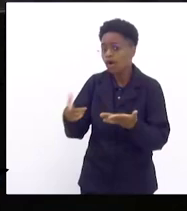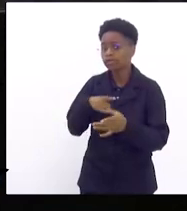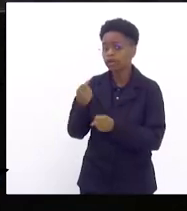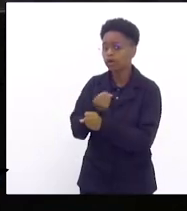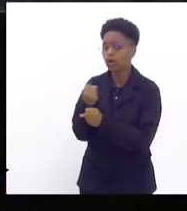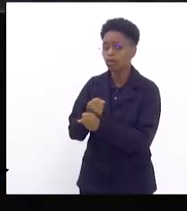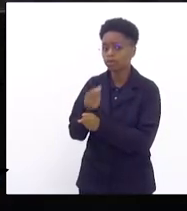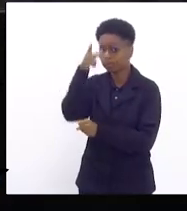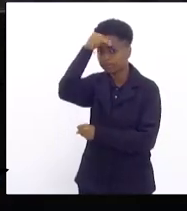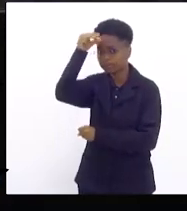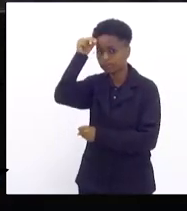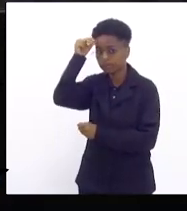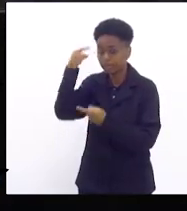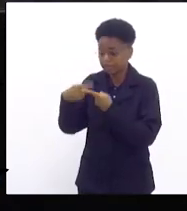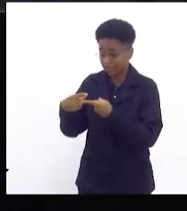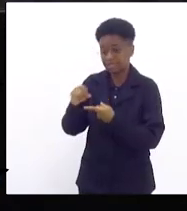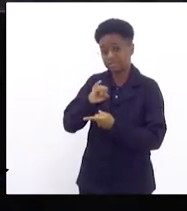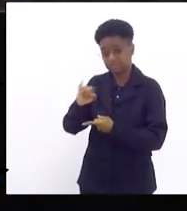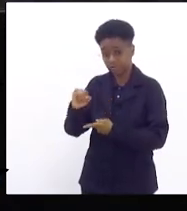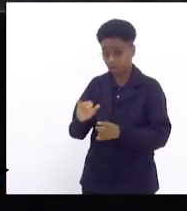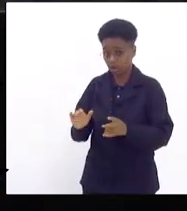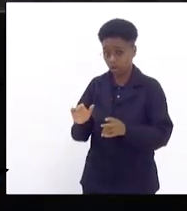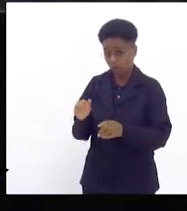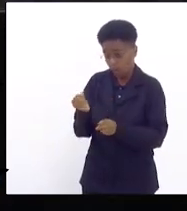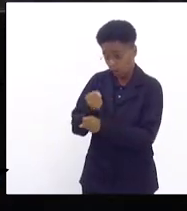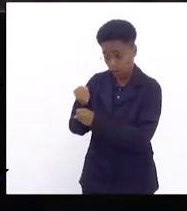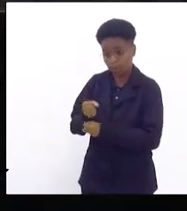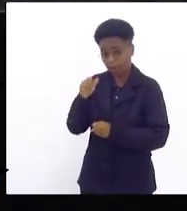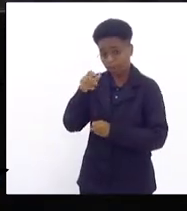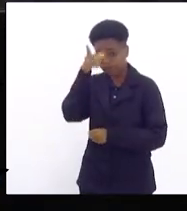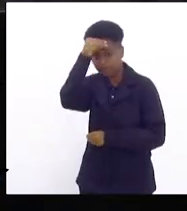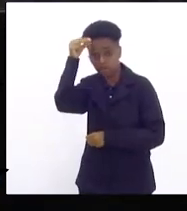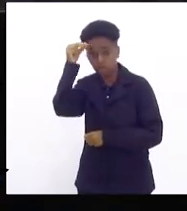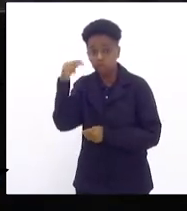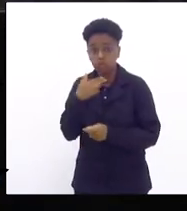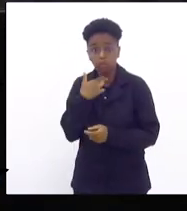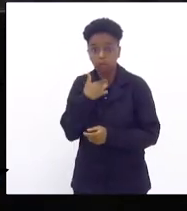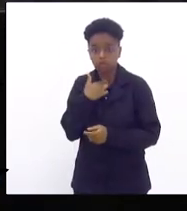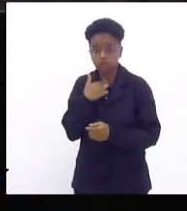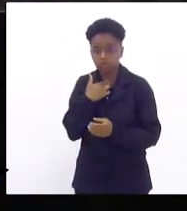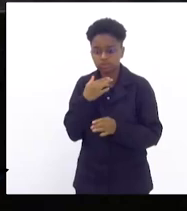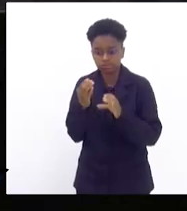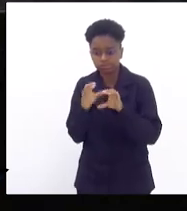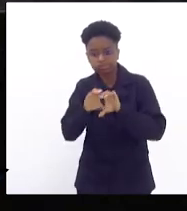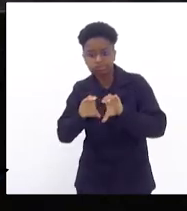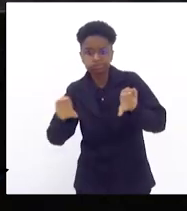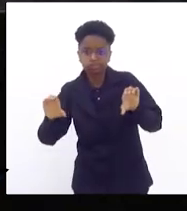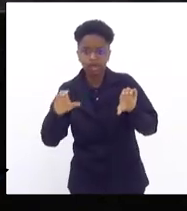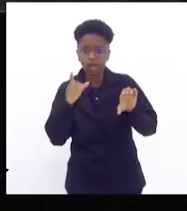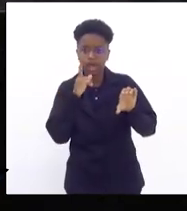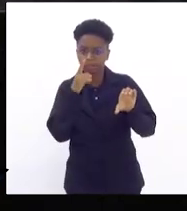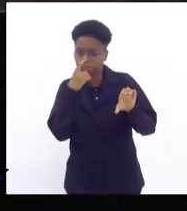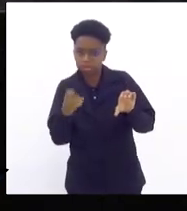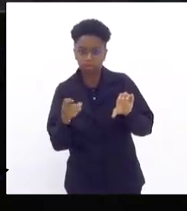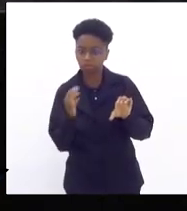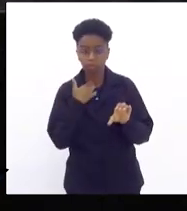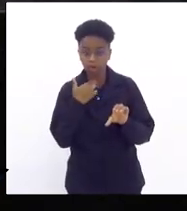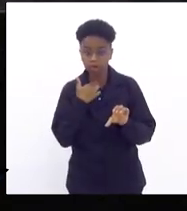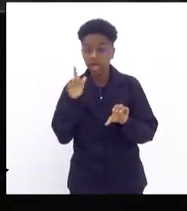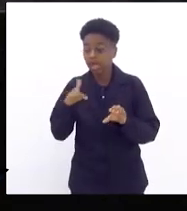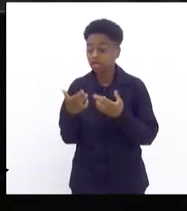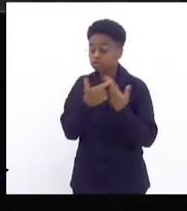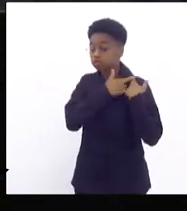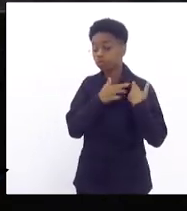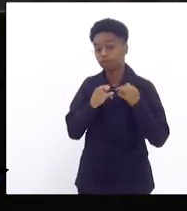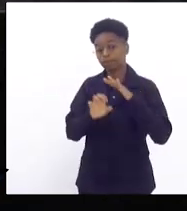prefeitura porque se estão recebendo obra da prefeitura a prefeitura não pode colocar água esgoto isso responsabilidade da concessionária a gente não tem